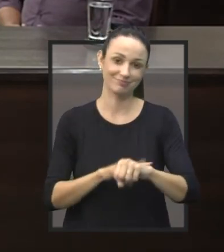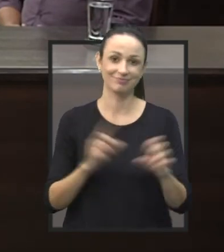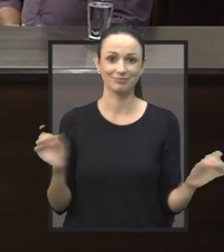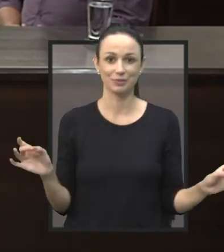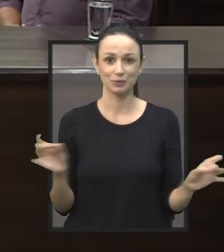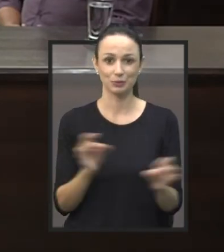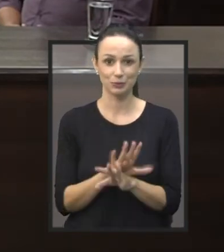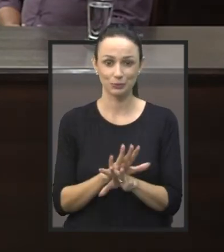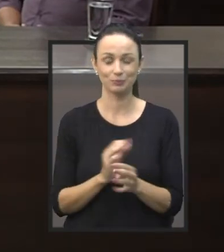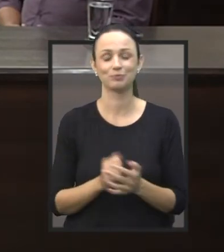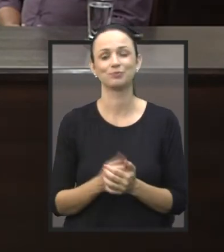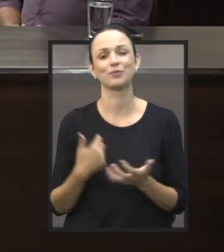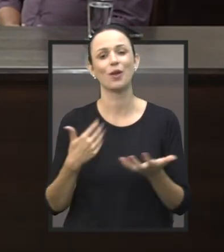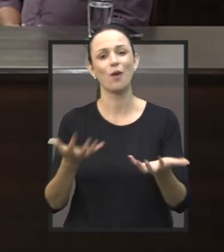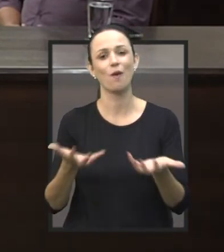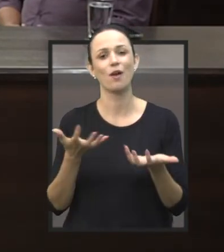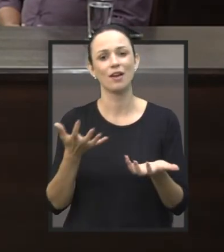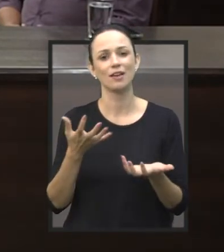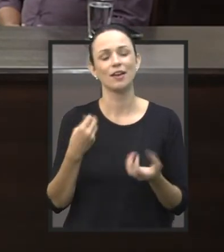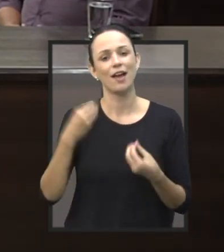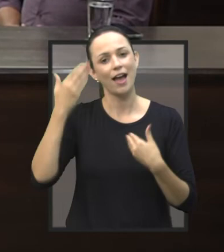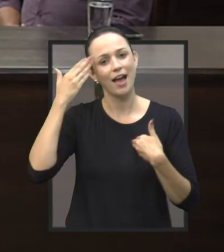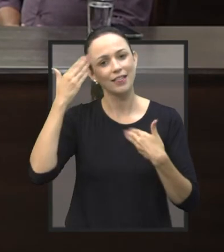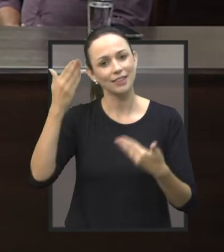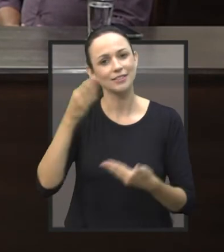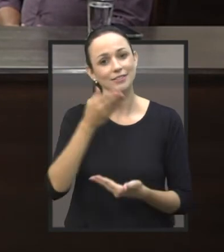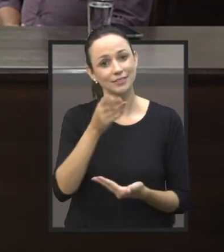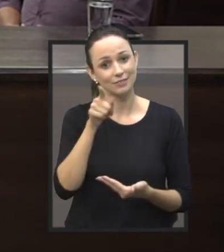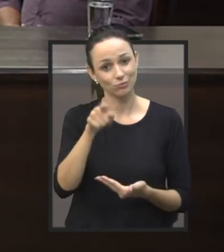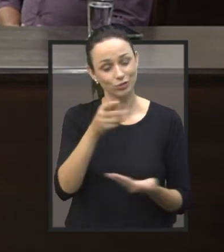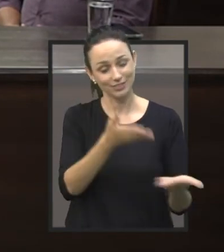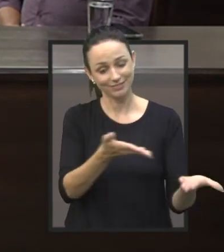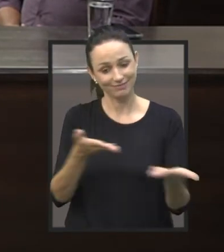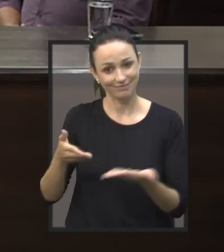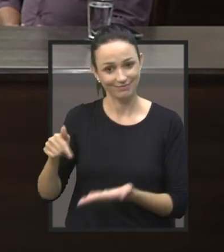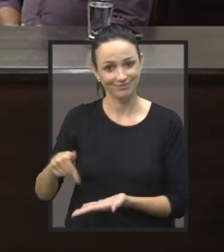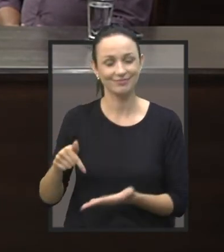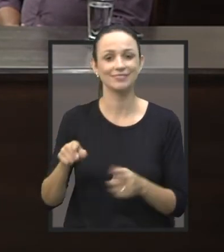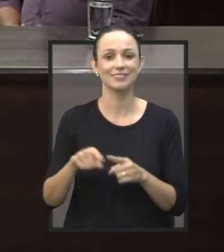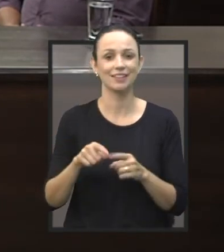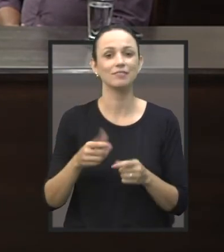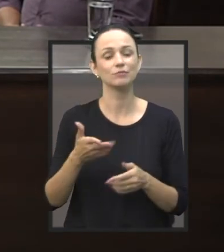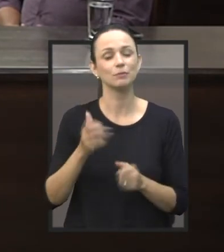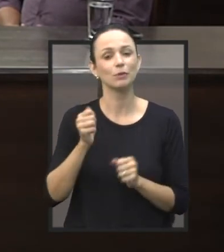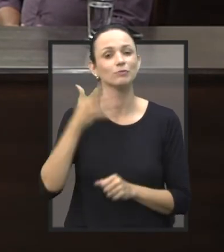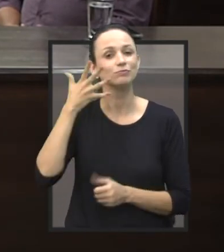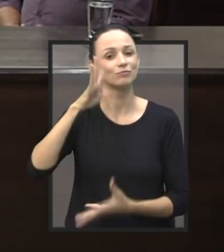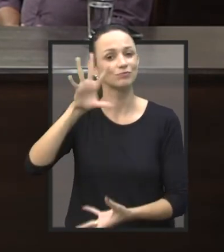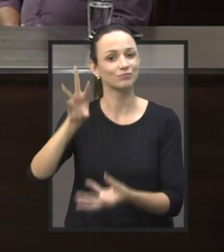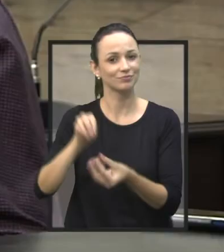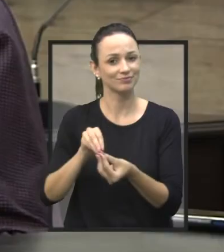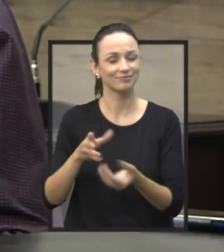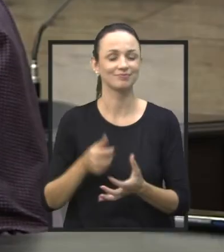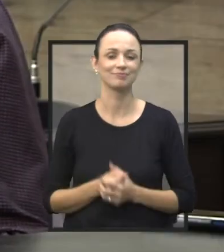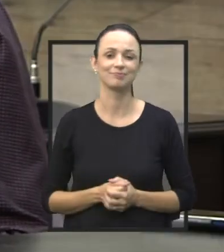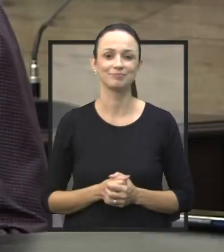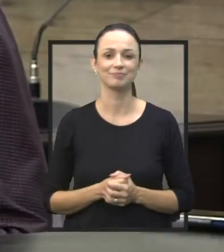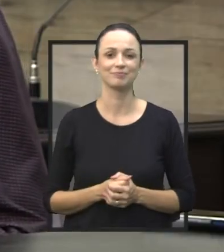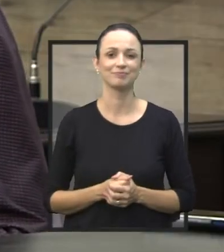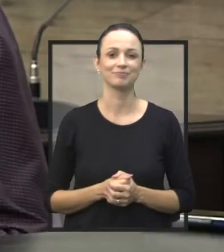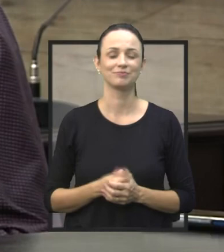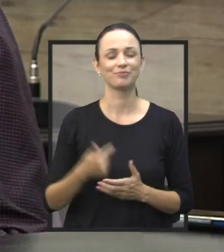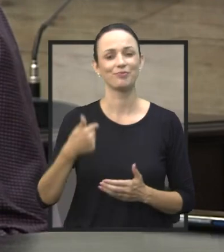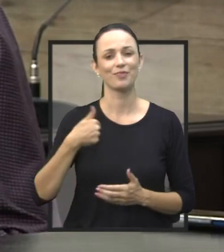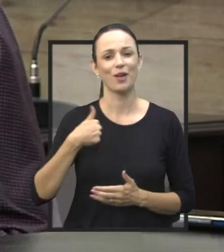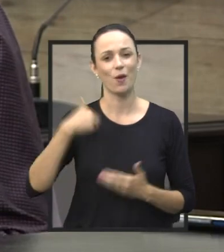se esgotou. Eu quero mais uma vez agradecer a presença do senhor aqui e abrir espaço rapidamente para suas considerações finais. Eu